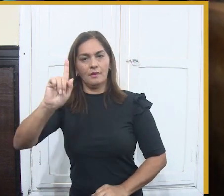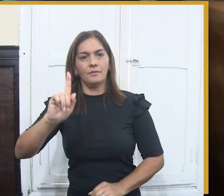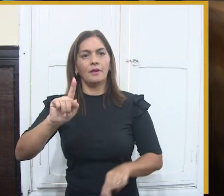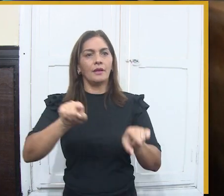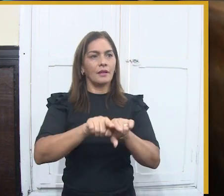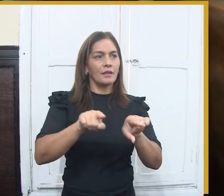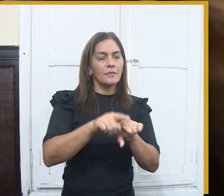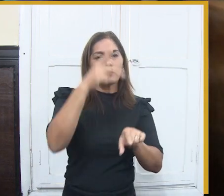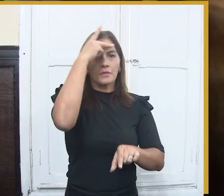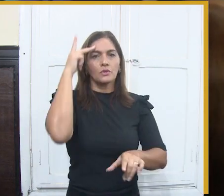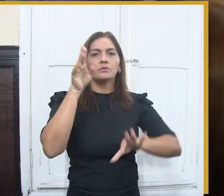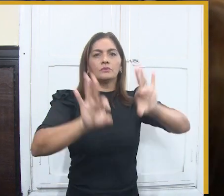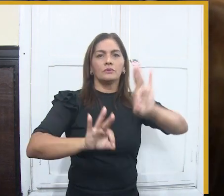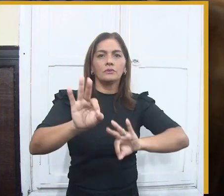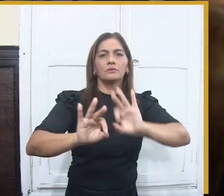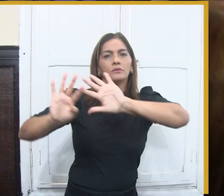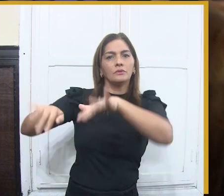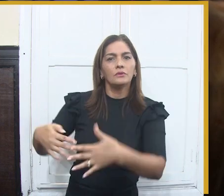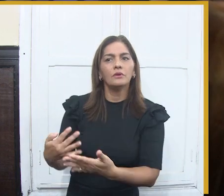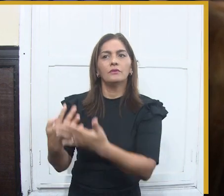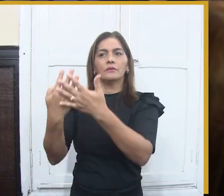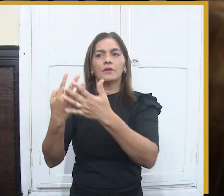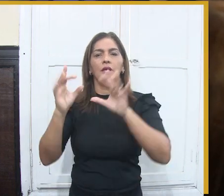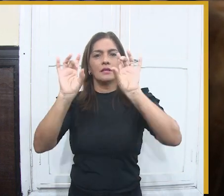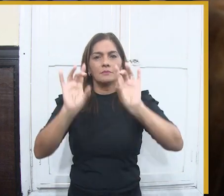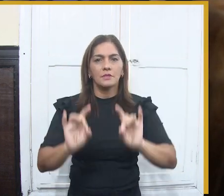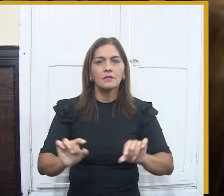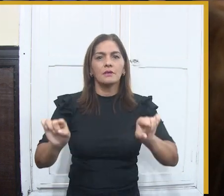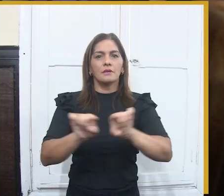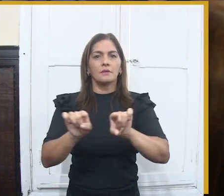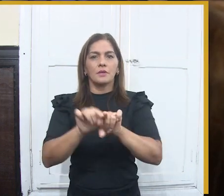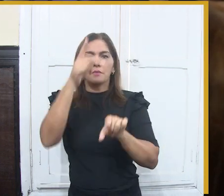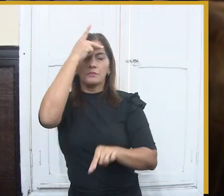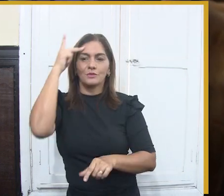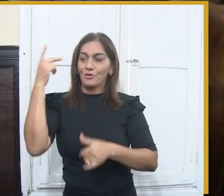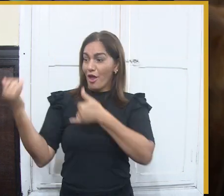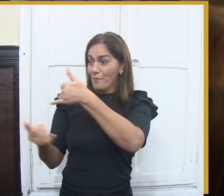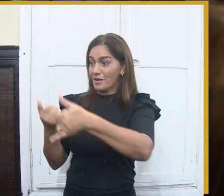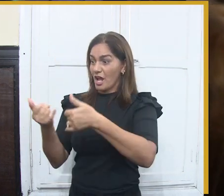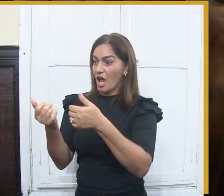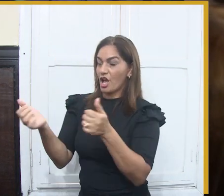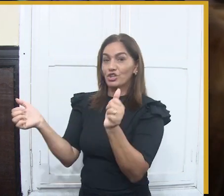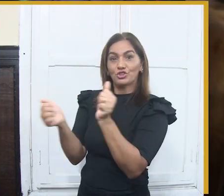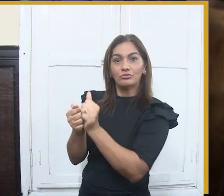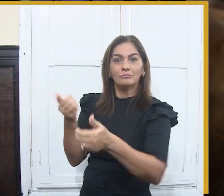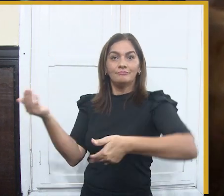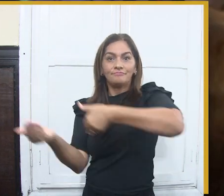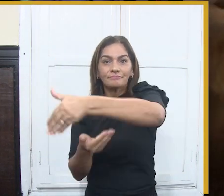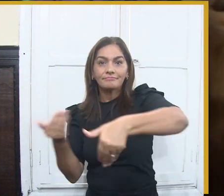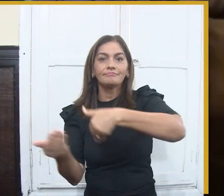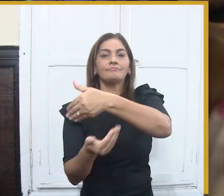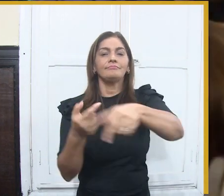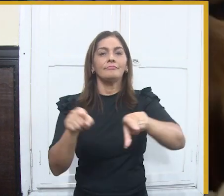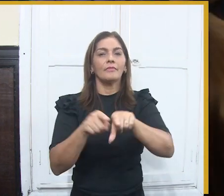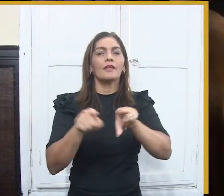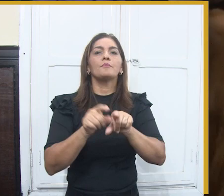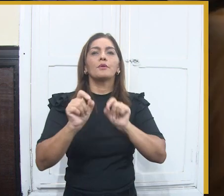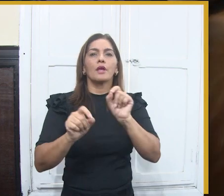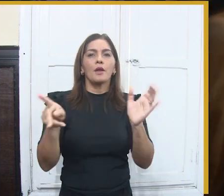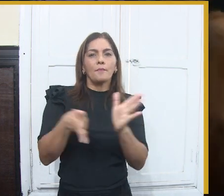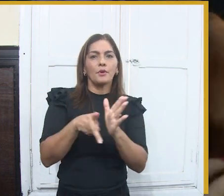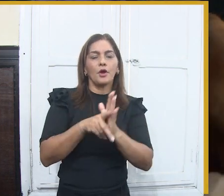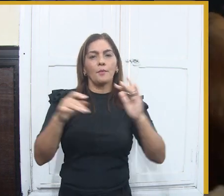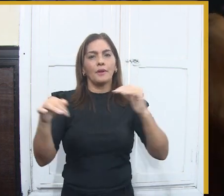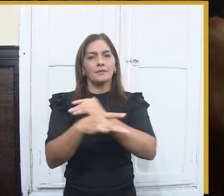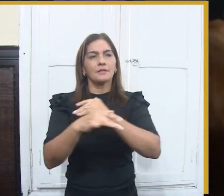certeza, Fabiana, Balvin, a edição especial para comemorar os 40 anos. especial para nós de Campina